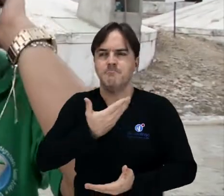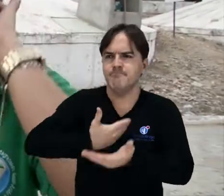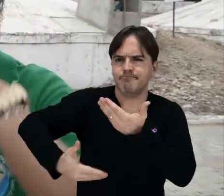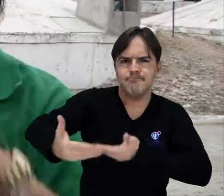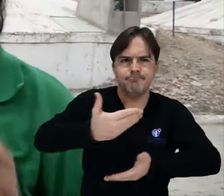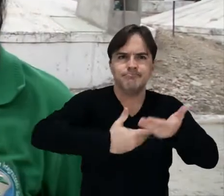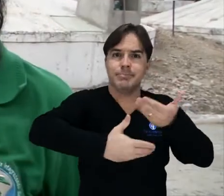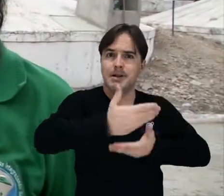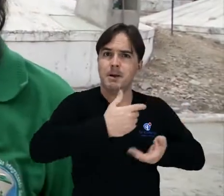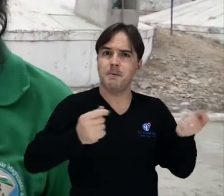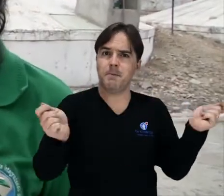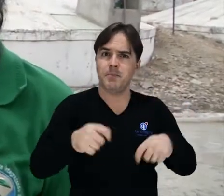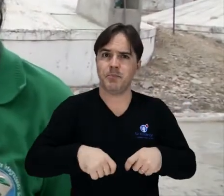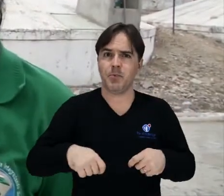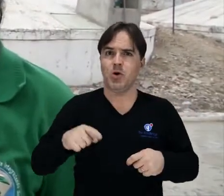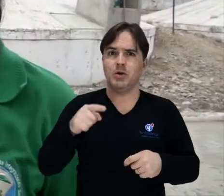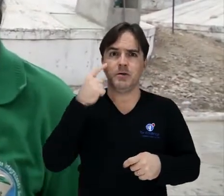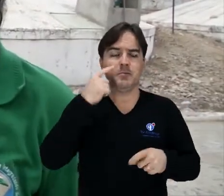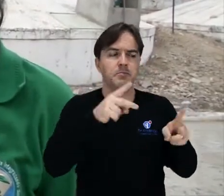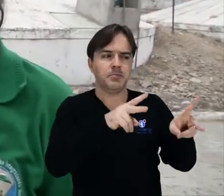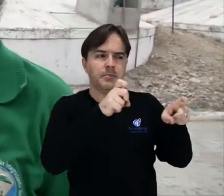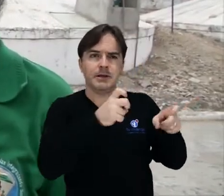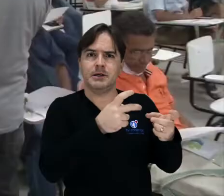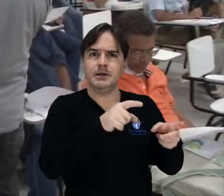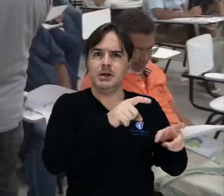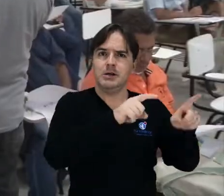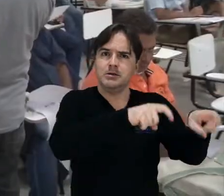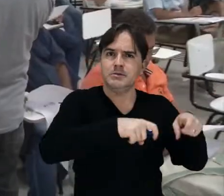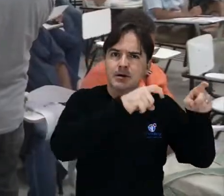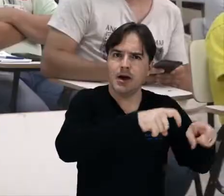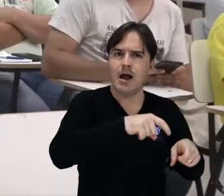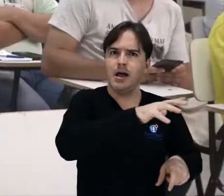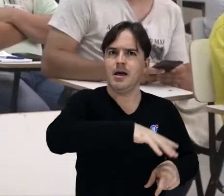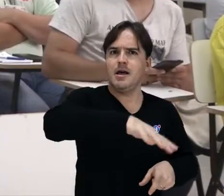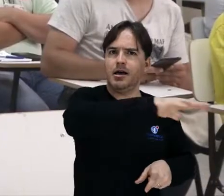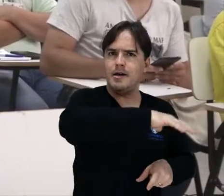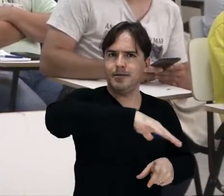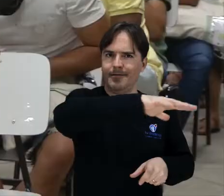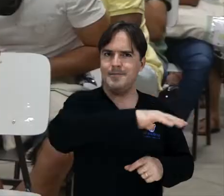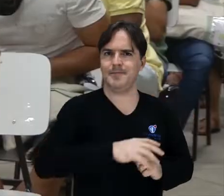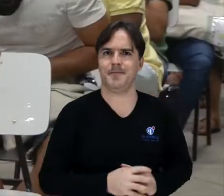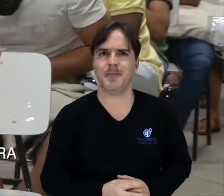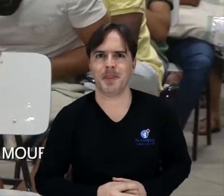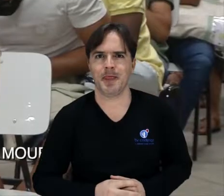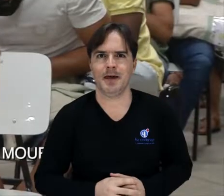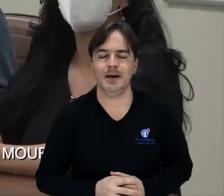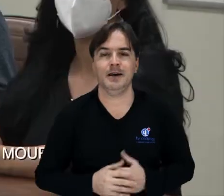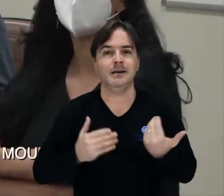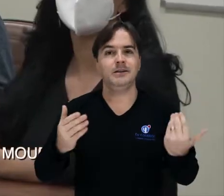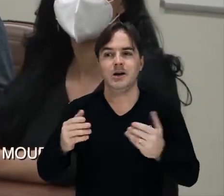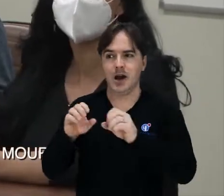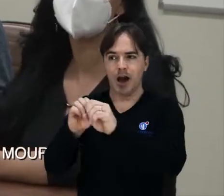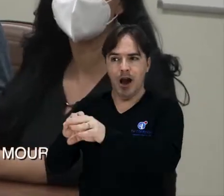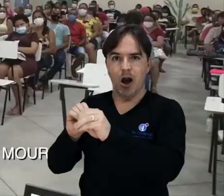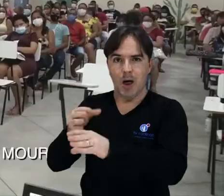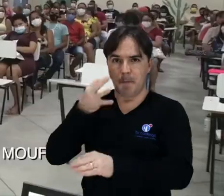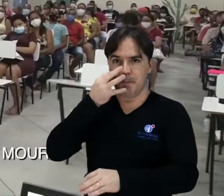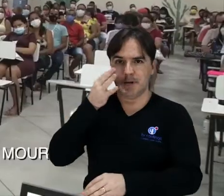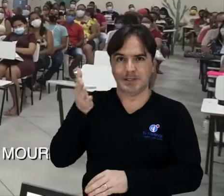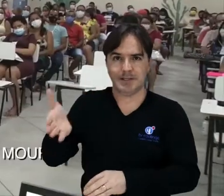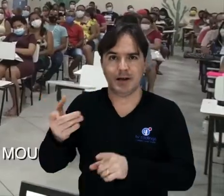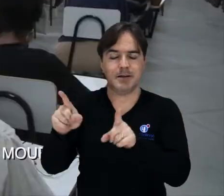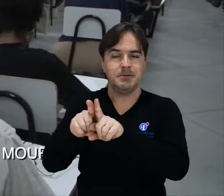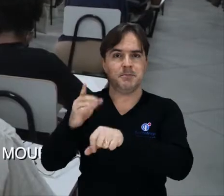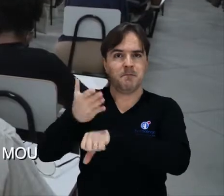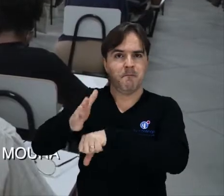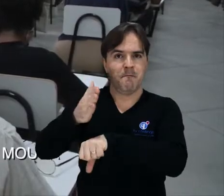potencial da fruticultura de sequeiro da nossa região. Além das aulas presenciais e práticas do curso, que aconteceram no espaço